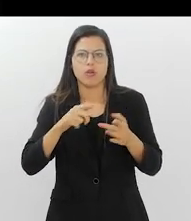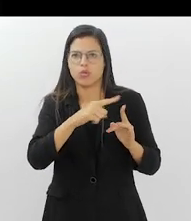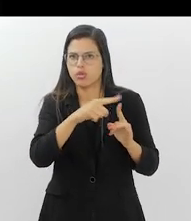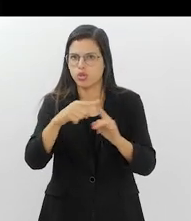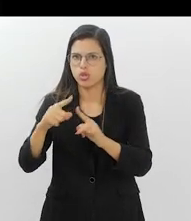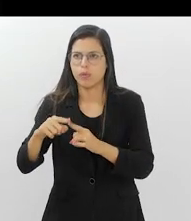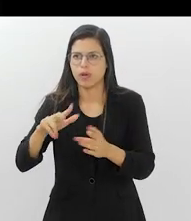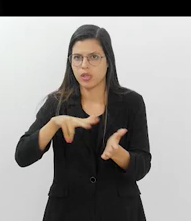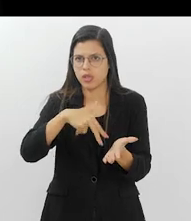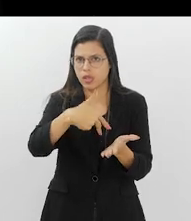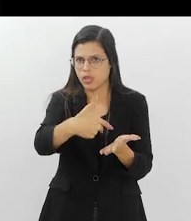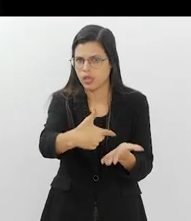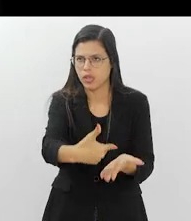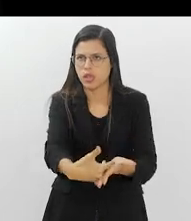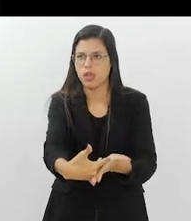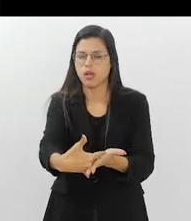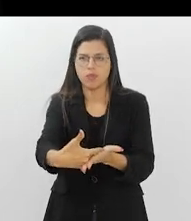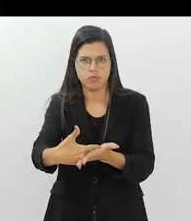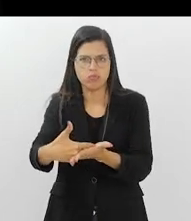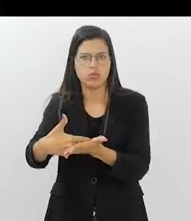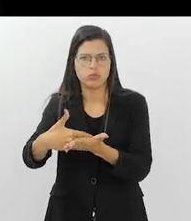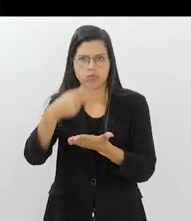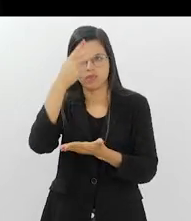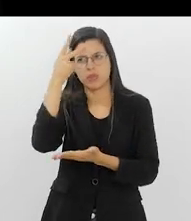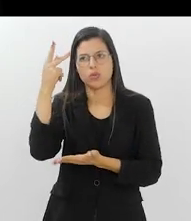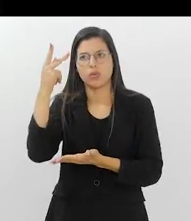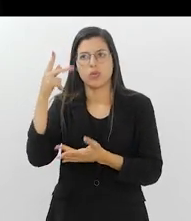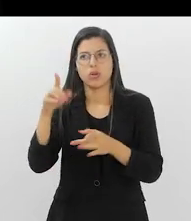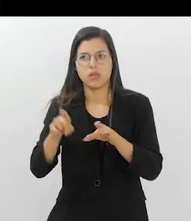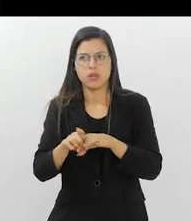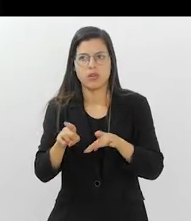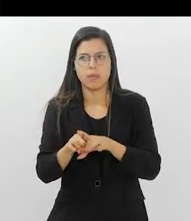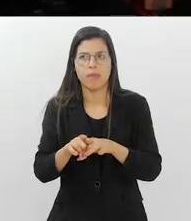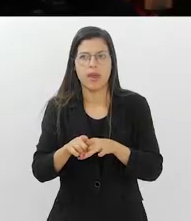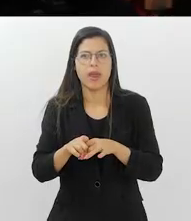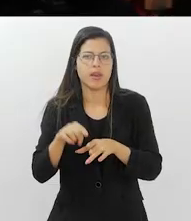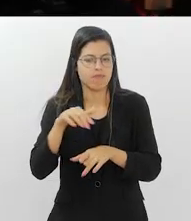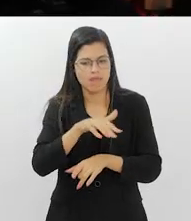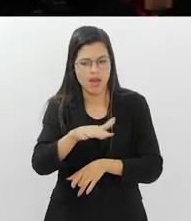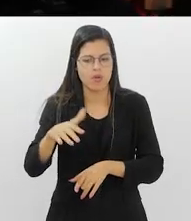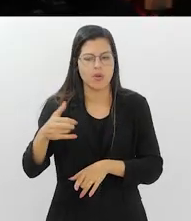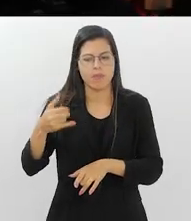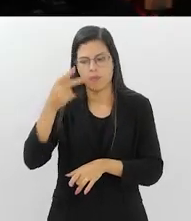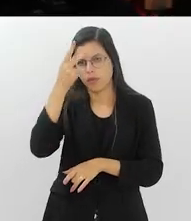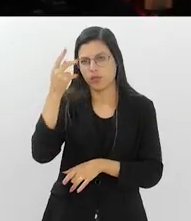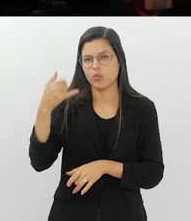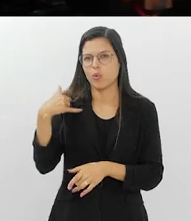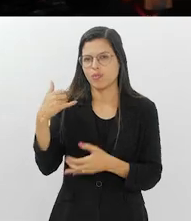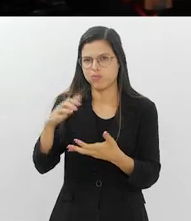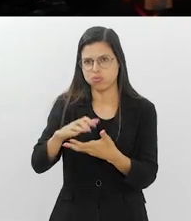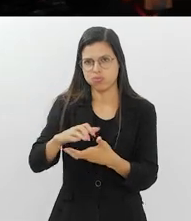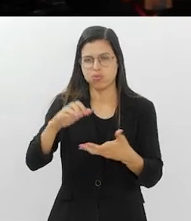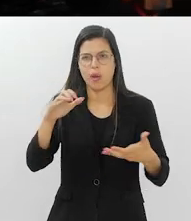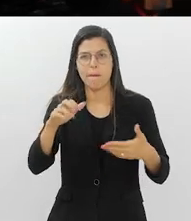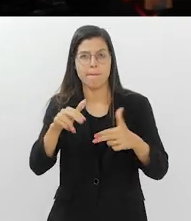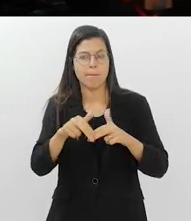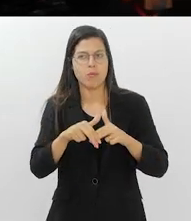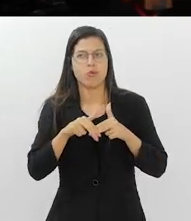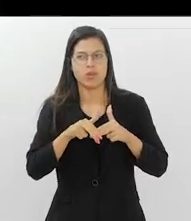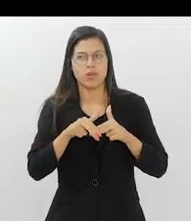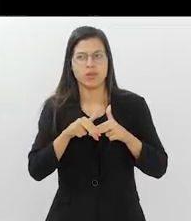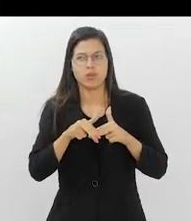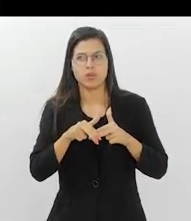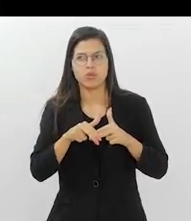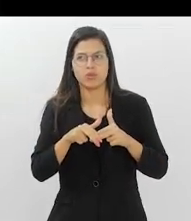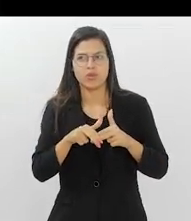internamos tantos pacientes clínicos, né? Uma grande parte dos nossos pacientes são idosos, onde, por isso que a